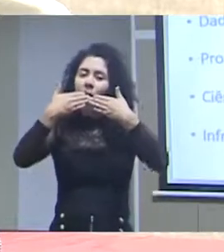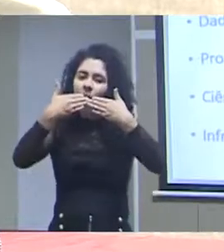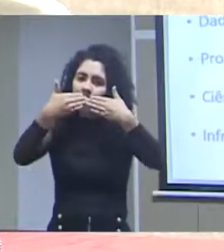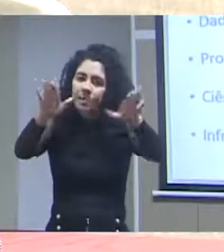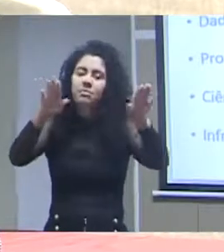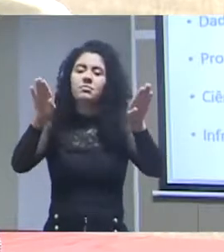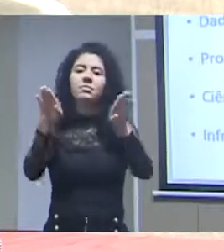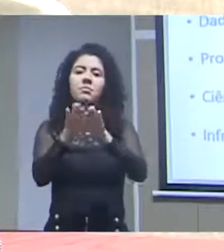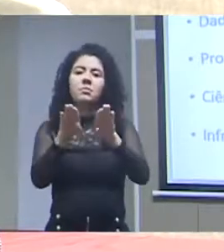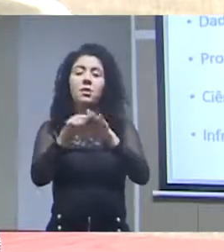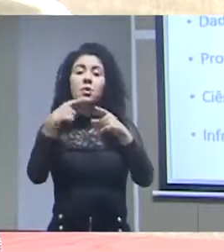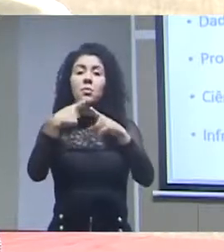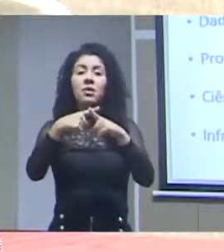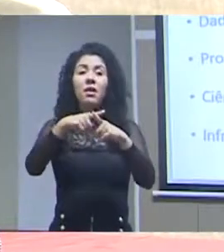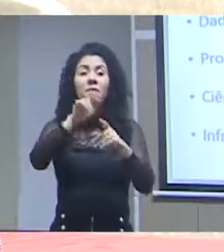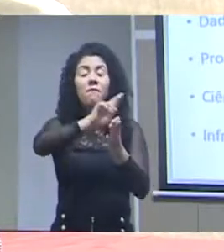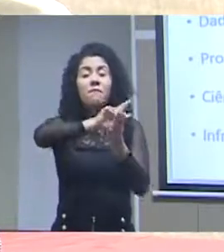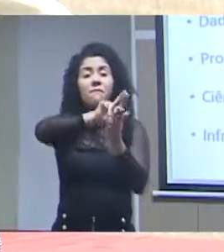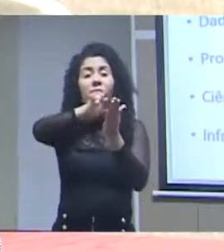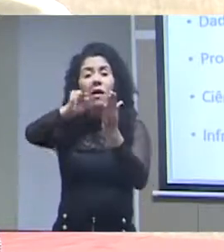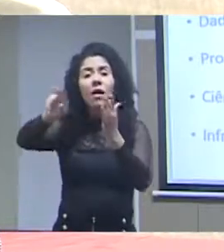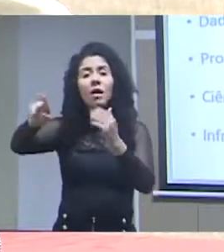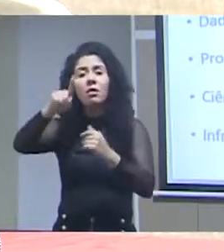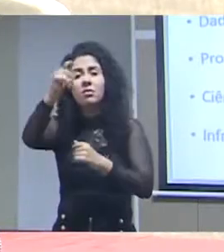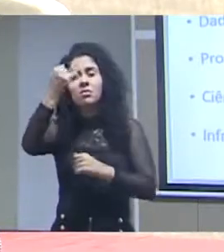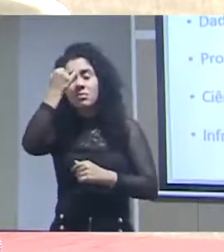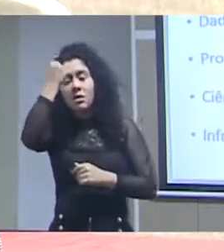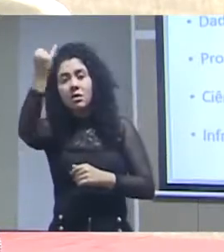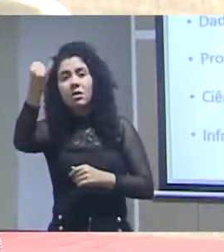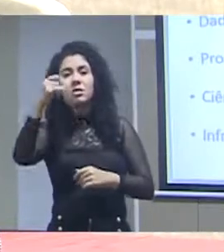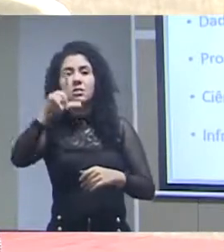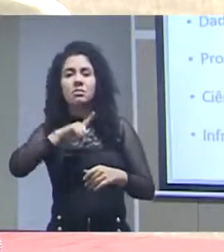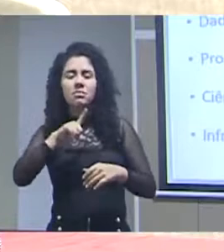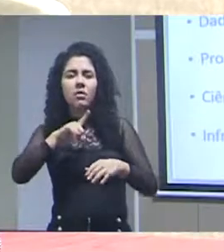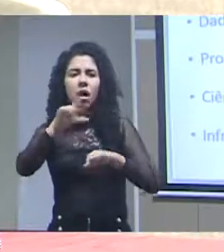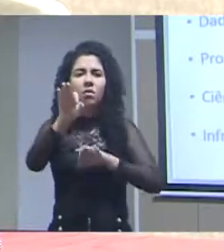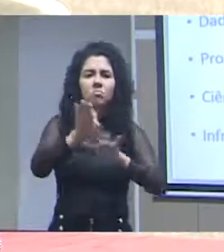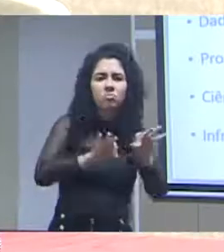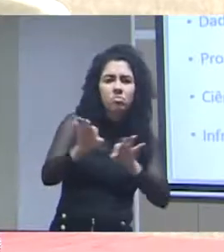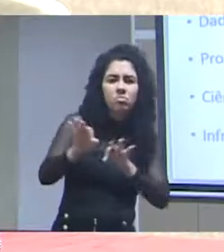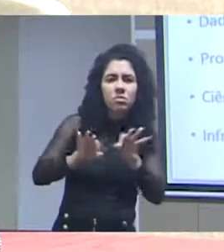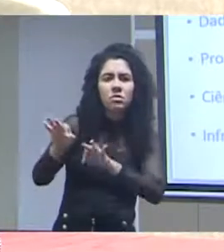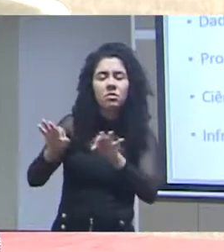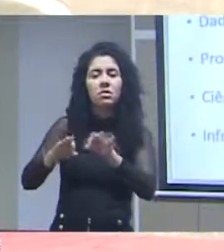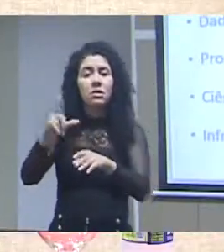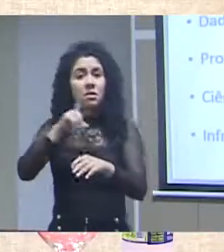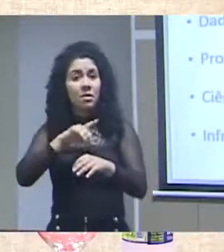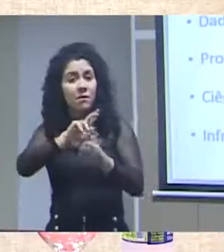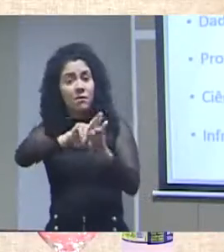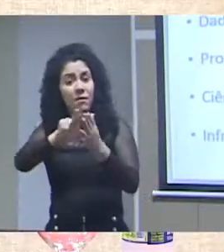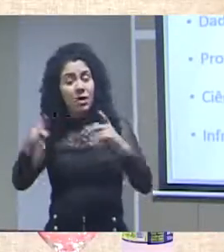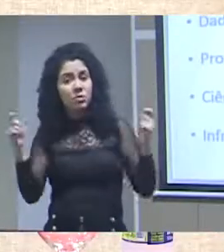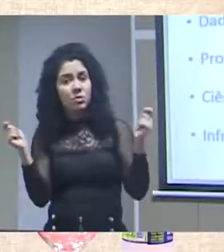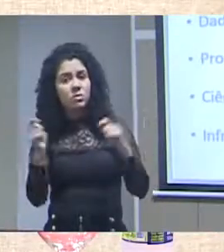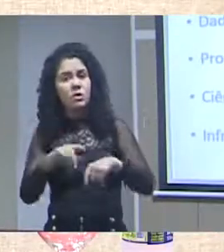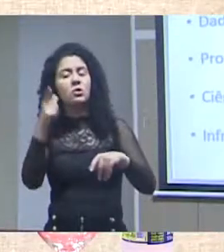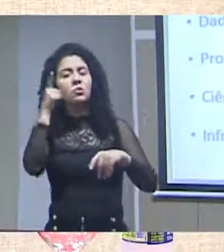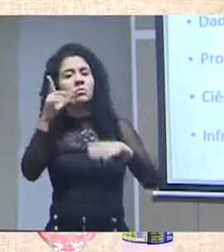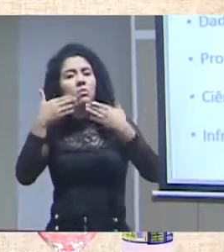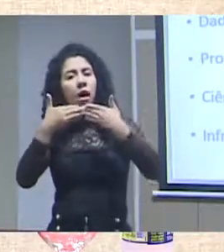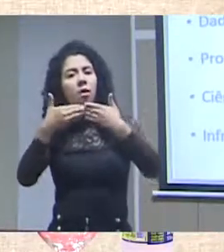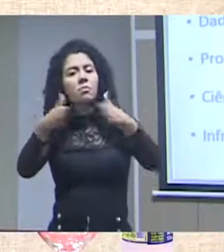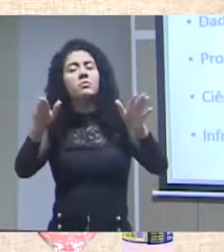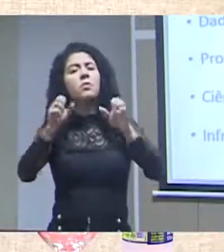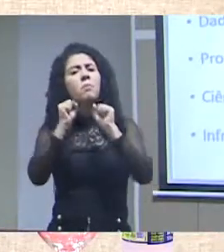transitando nas várias possibilidades de abertura, possam se apropriar dessas infraestruturas